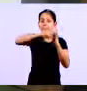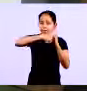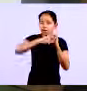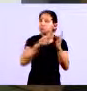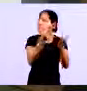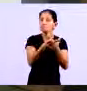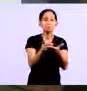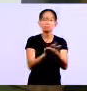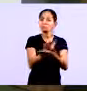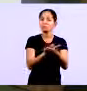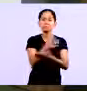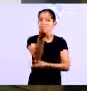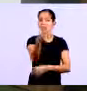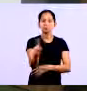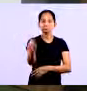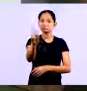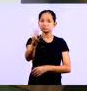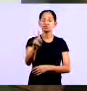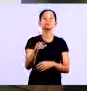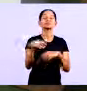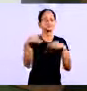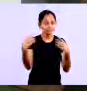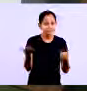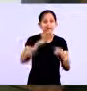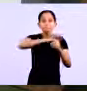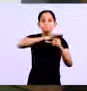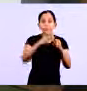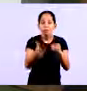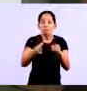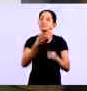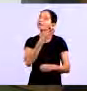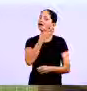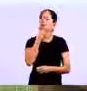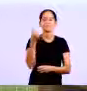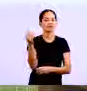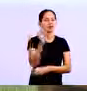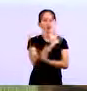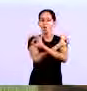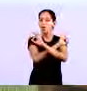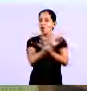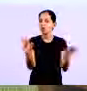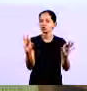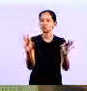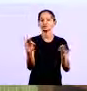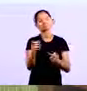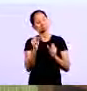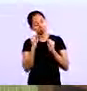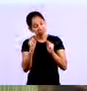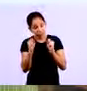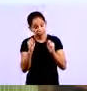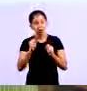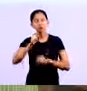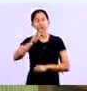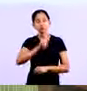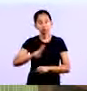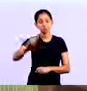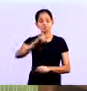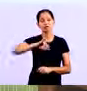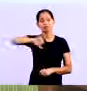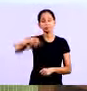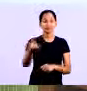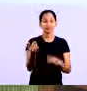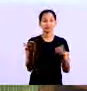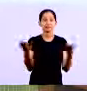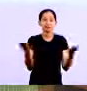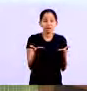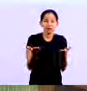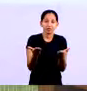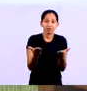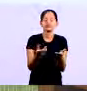estratég